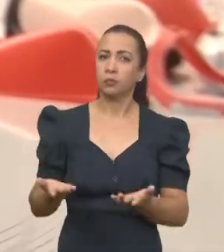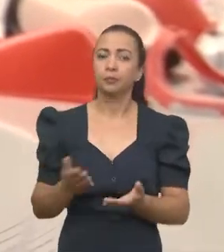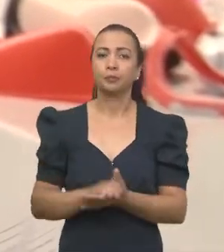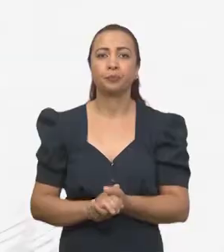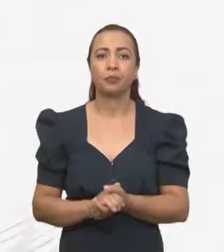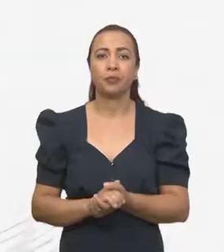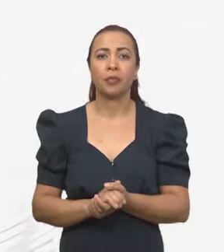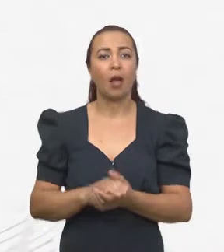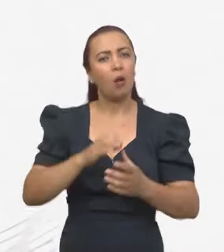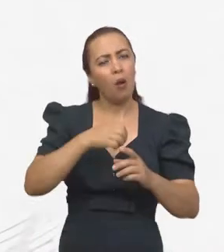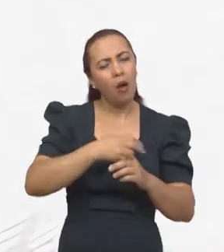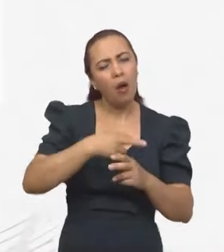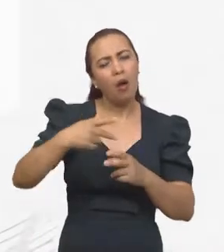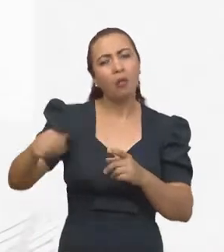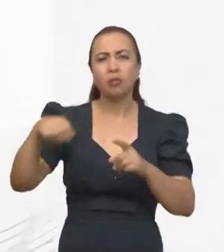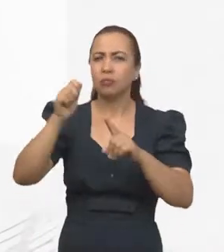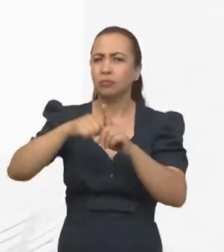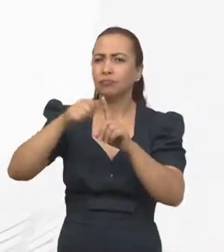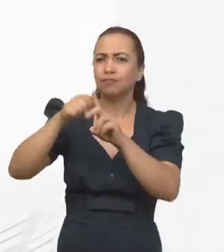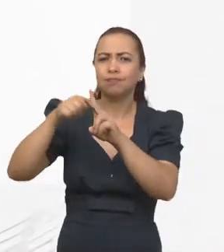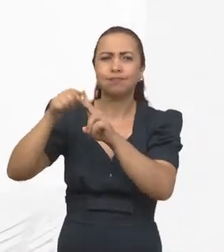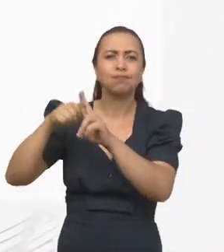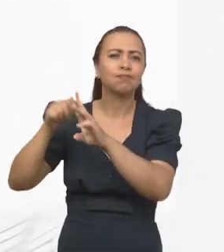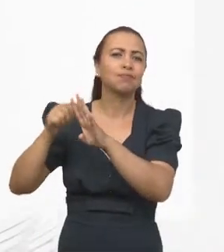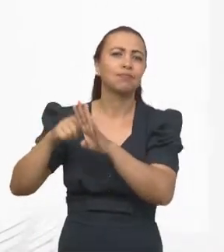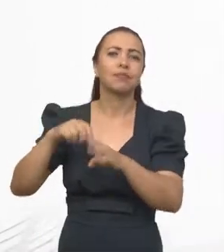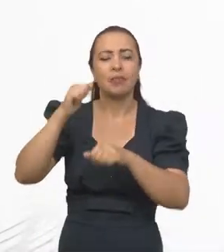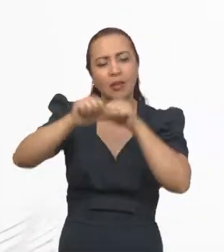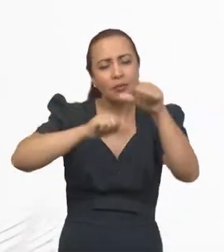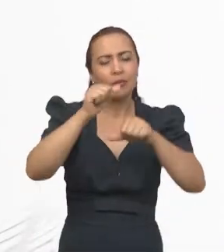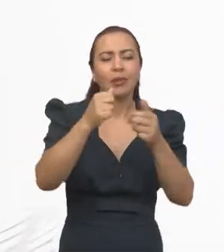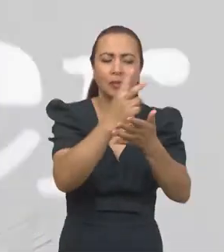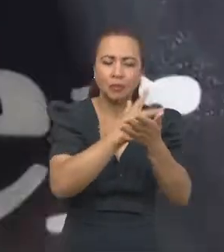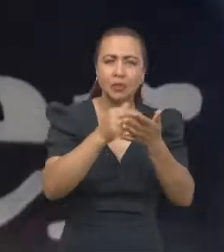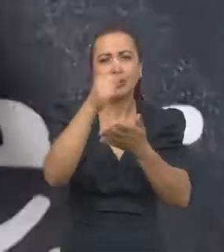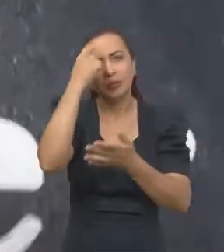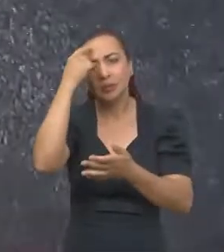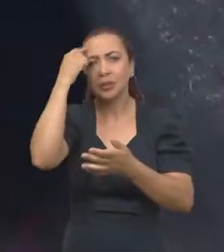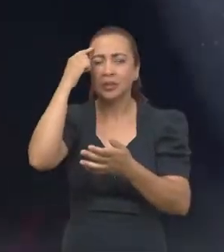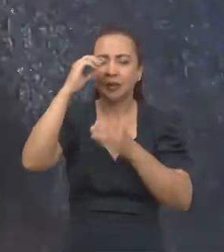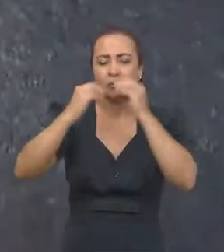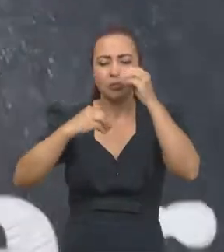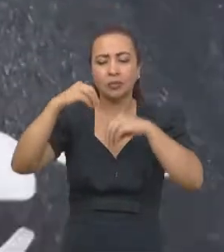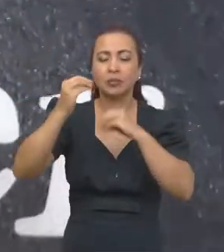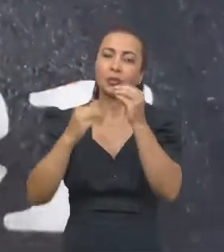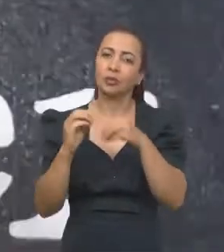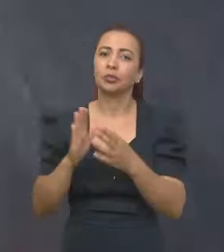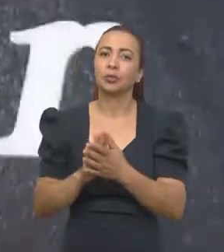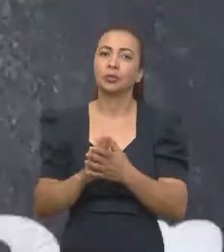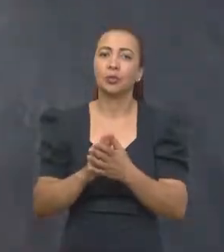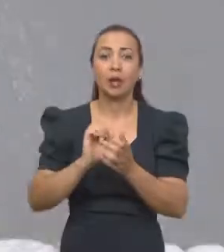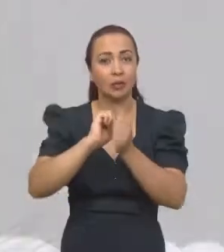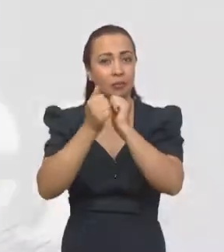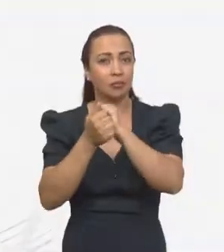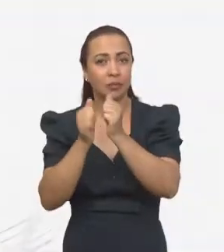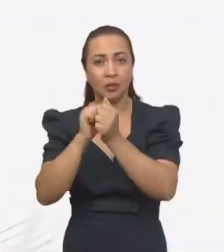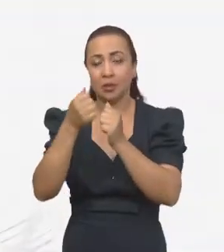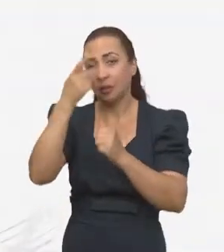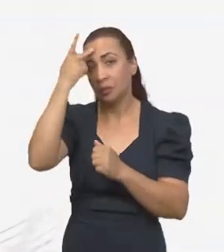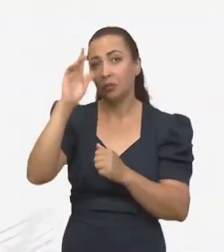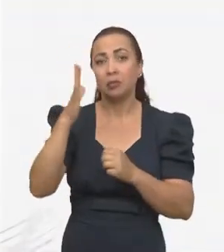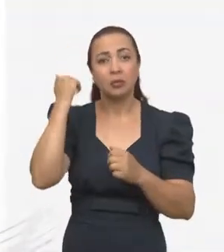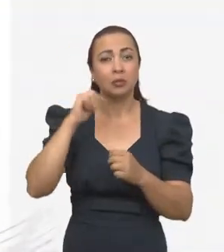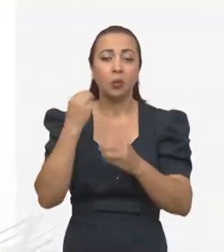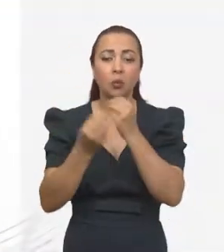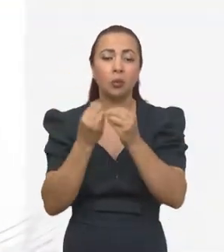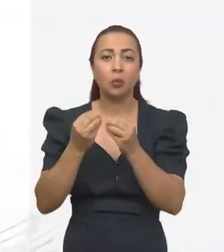Então, ao longo de vários meses, a gente foi pensando mesmo, desenhando e criando e desenvolvendo, modelando, imprimindo, como que essas peças